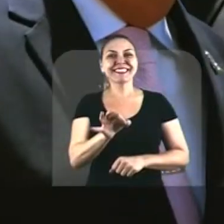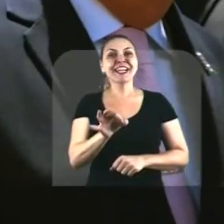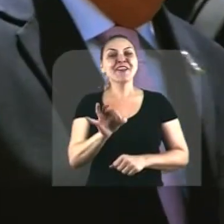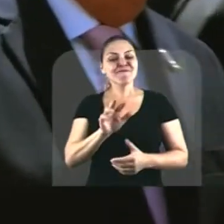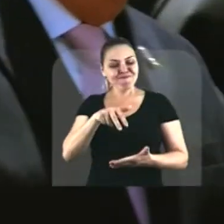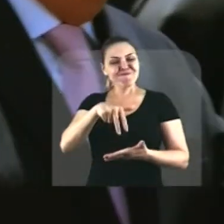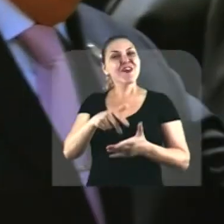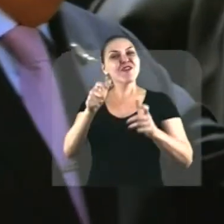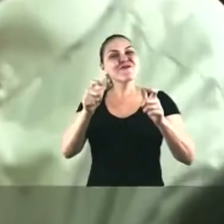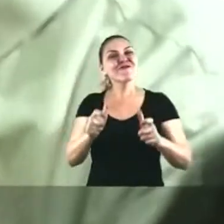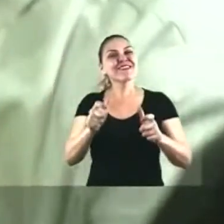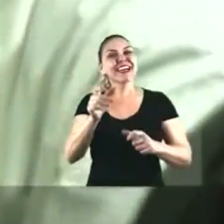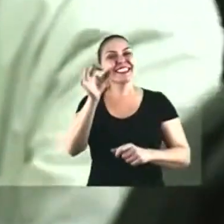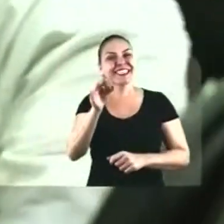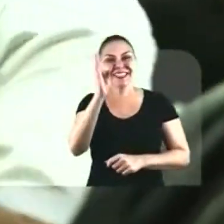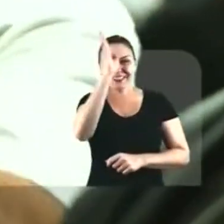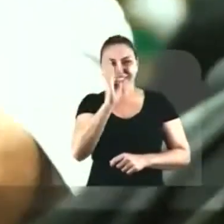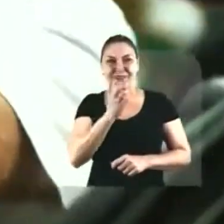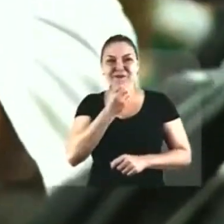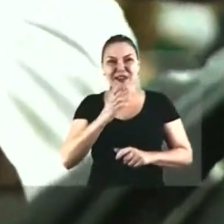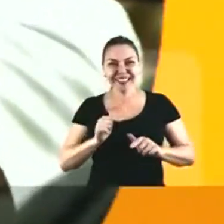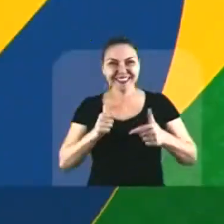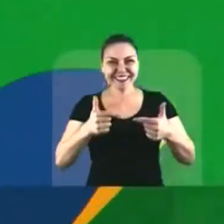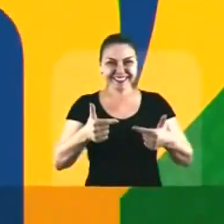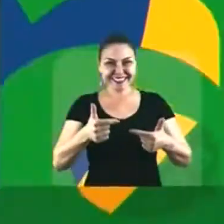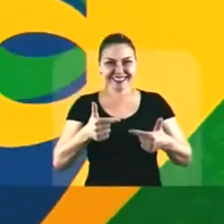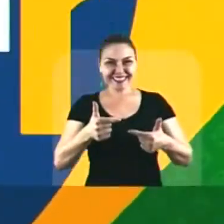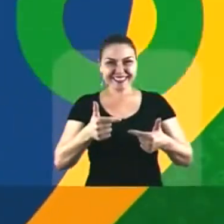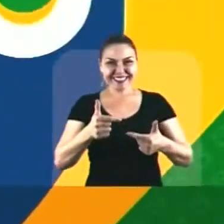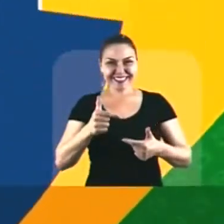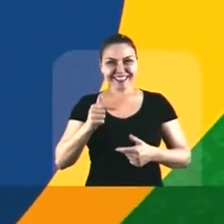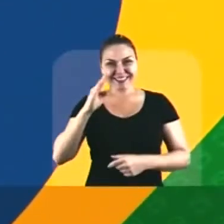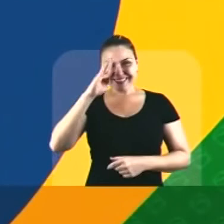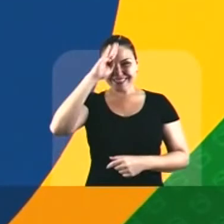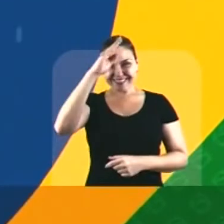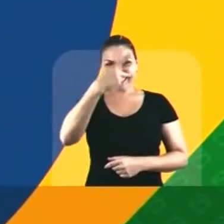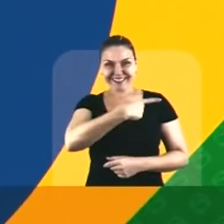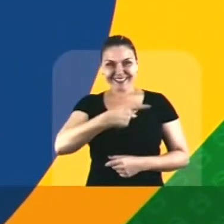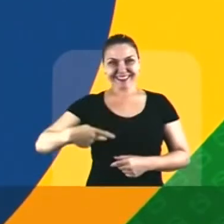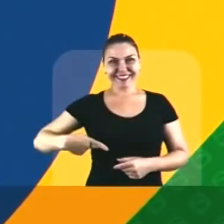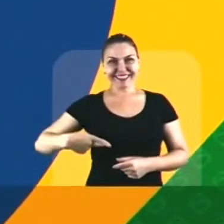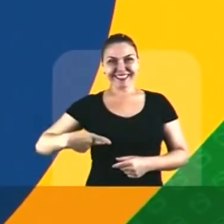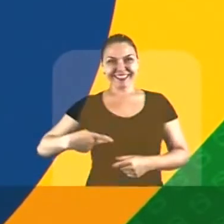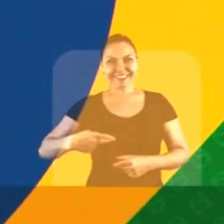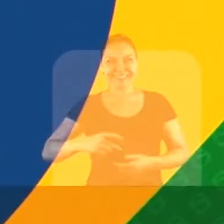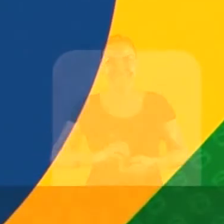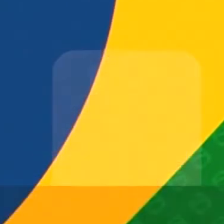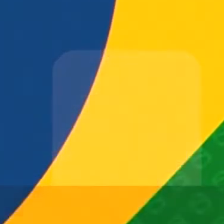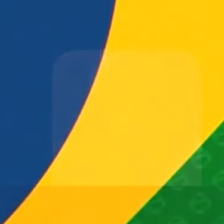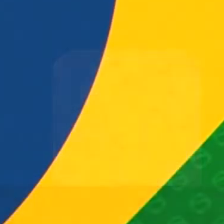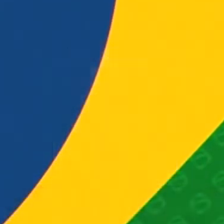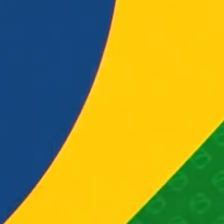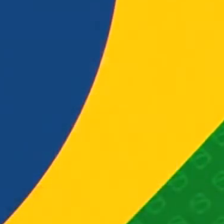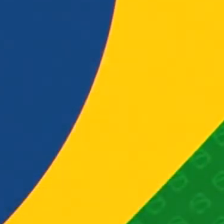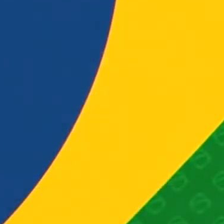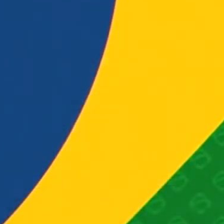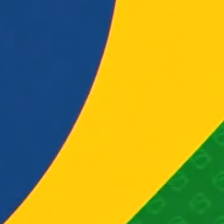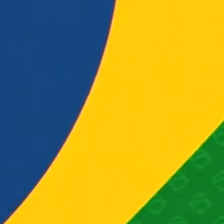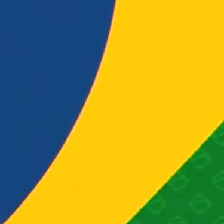lugar certo Para o bem do Brasil Bolsonaro Bolsonaro Presidente